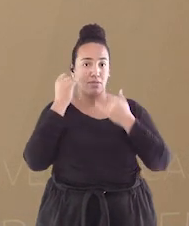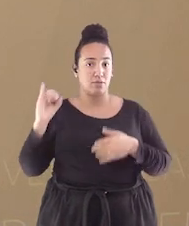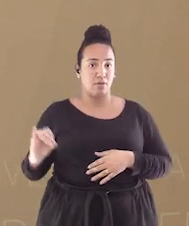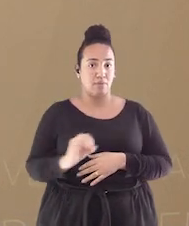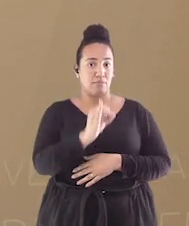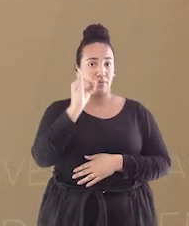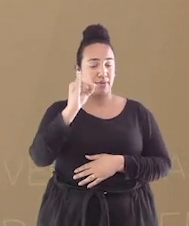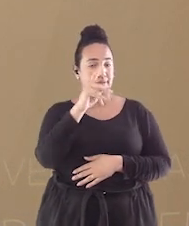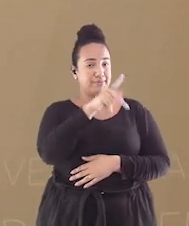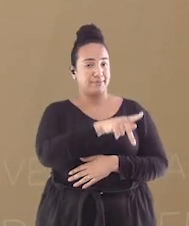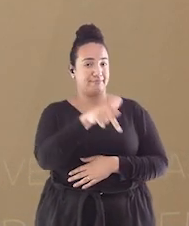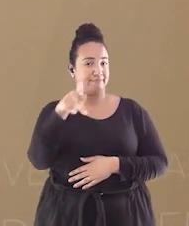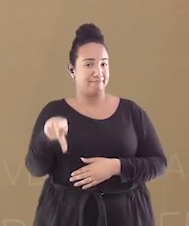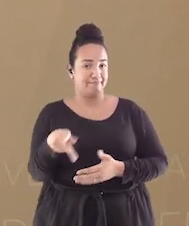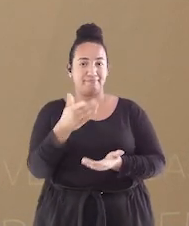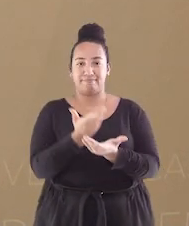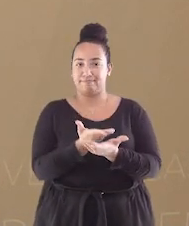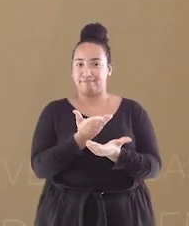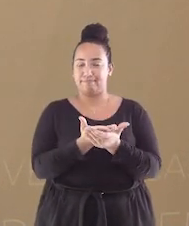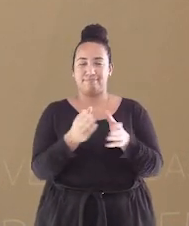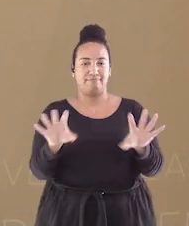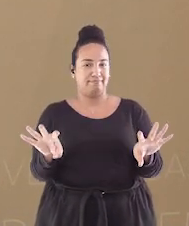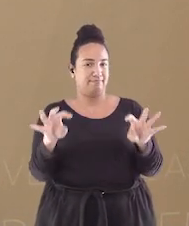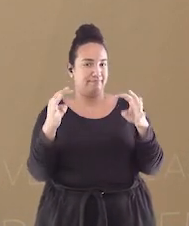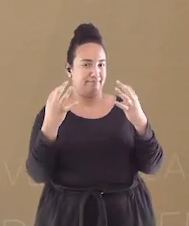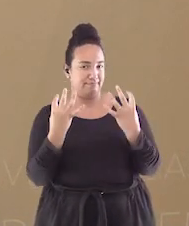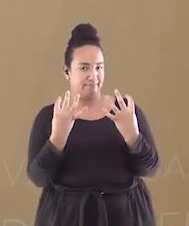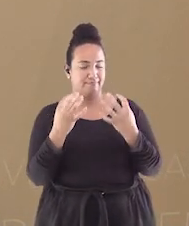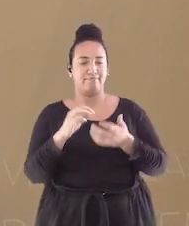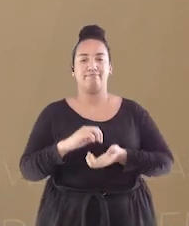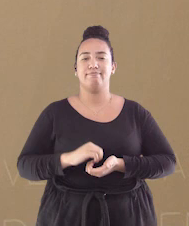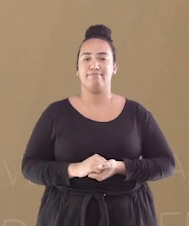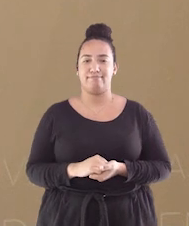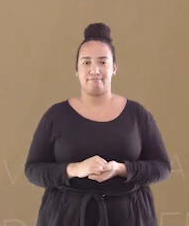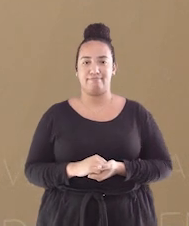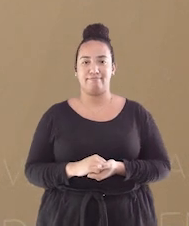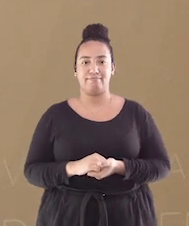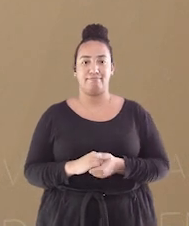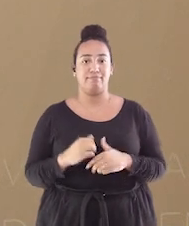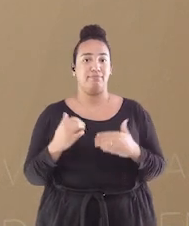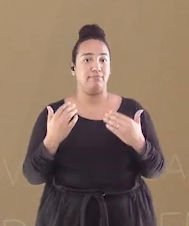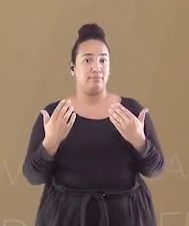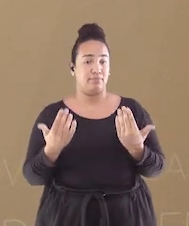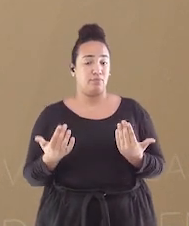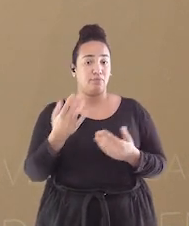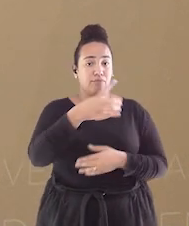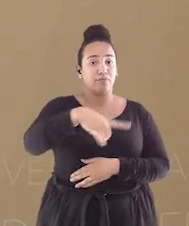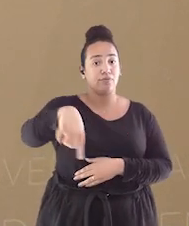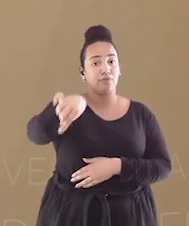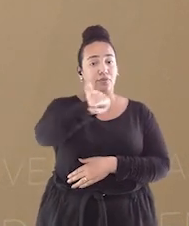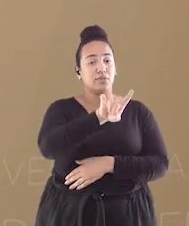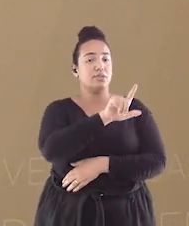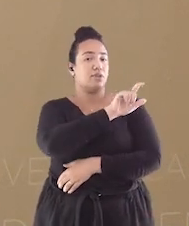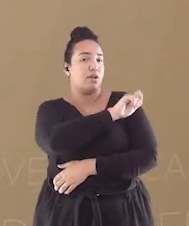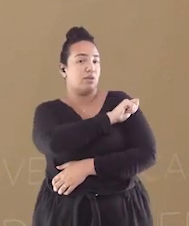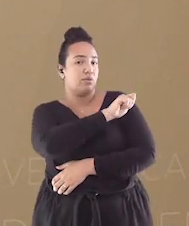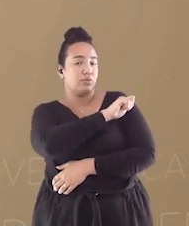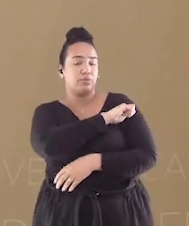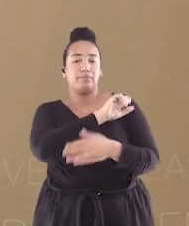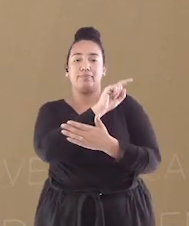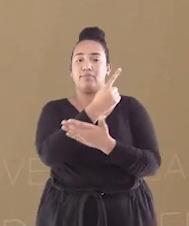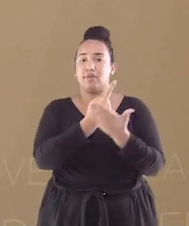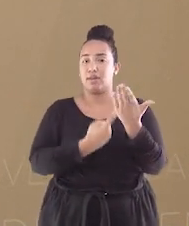professores e as professoras que estiverem nos acompanhando. Enquanto isso, estudante, prepare um